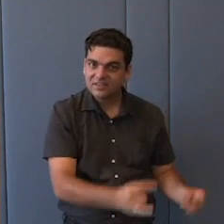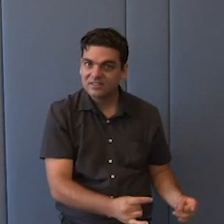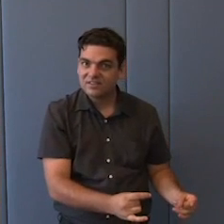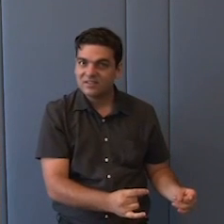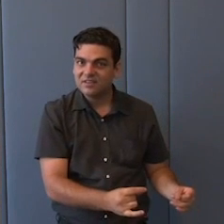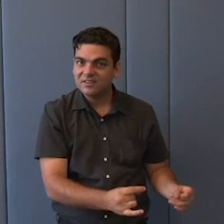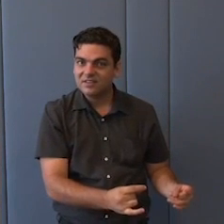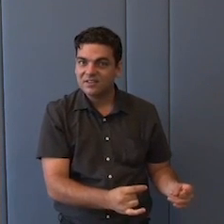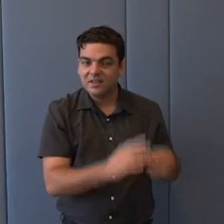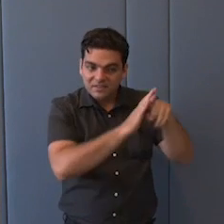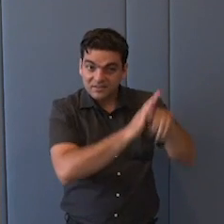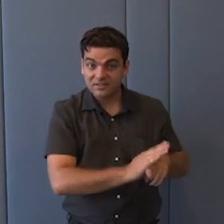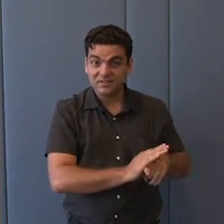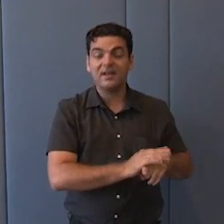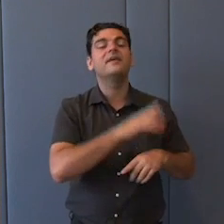eu acho.